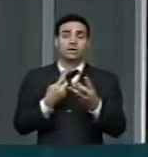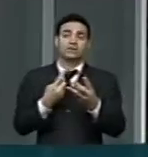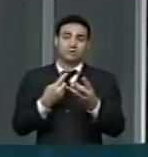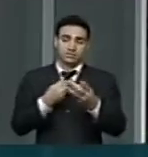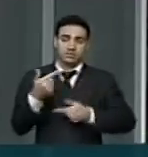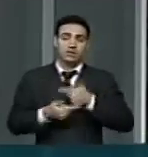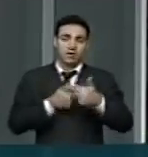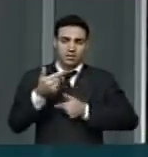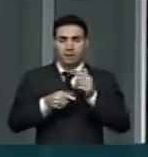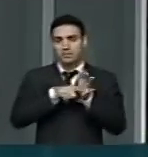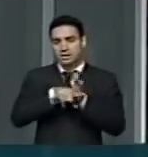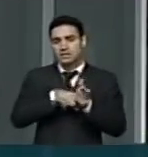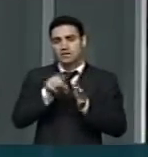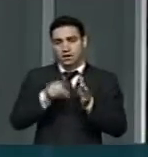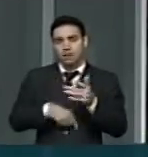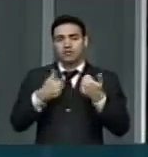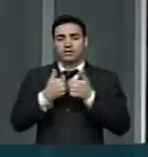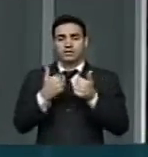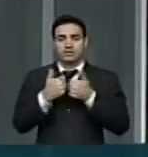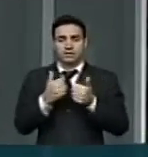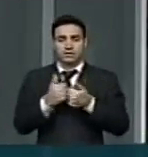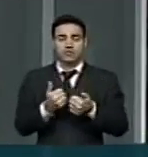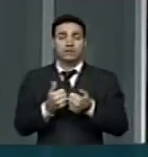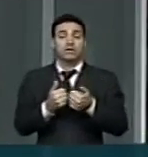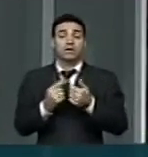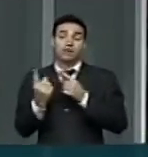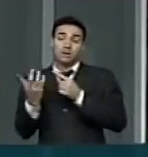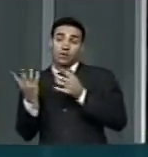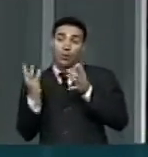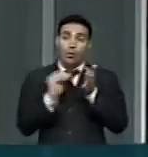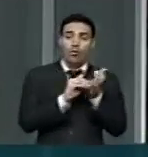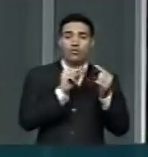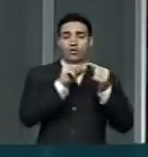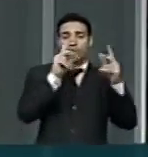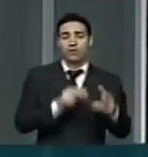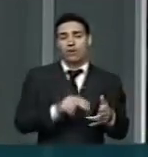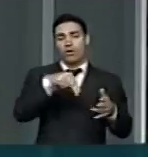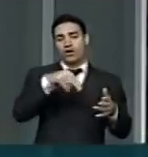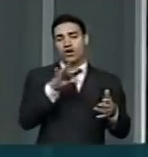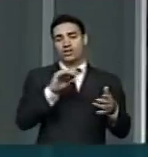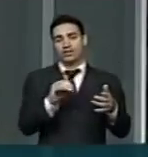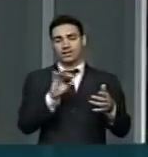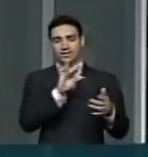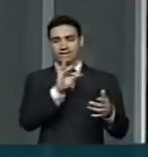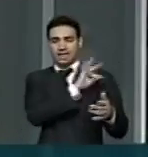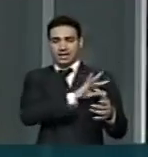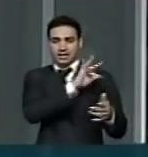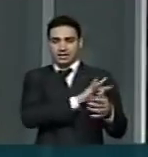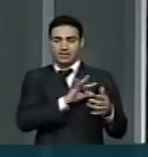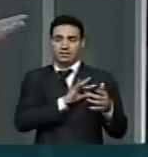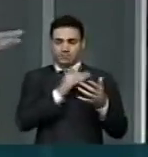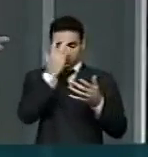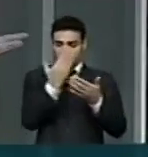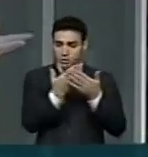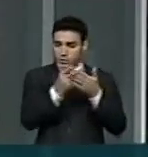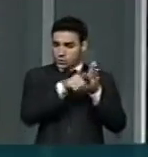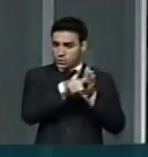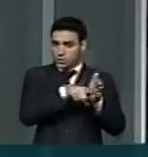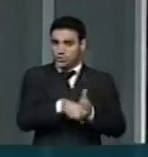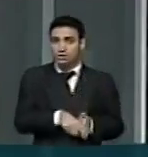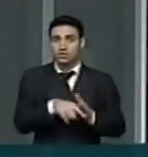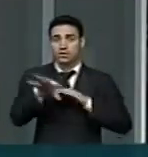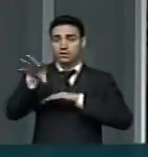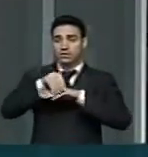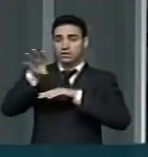público, que culminou com essa nota técnica referida pelo deputado, onde a gente faz uma compilação de outros